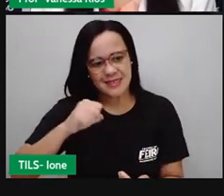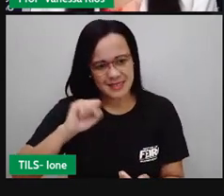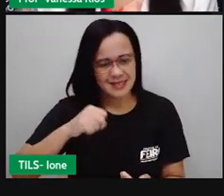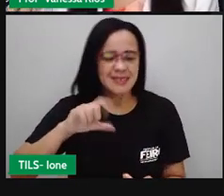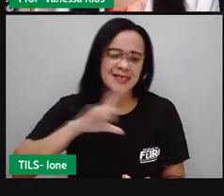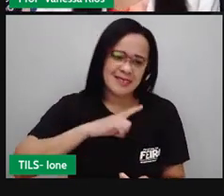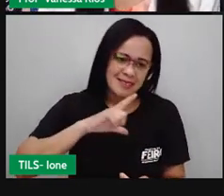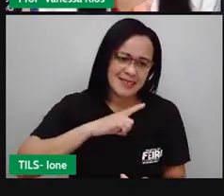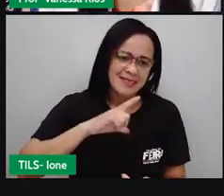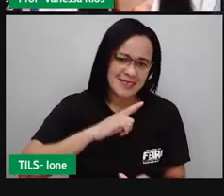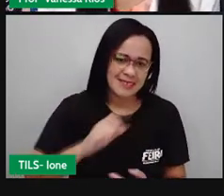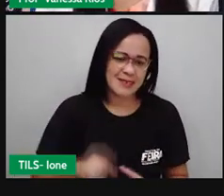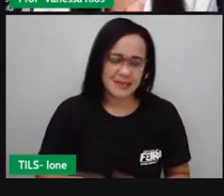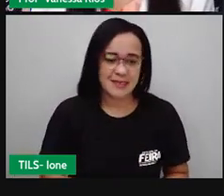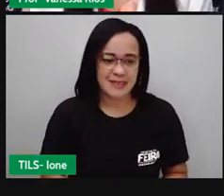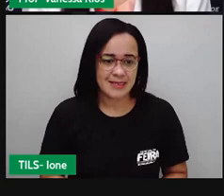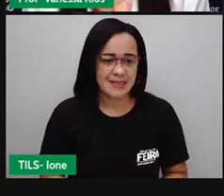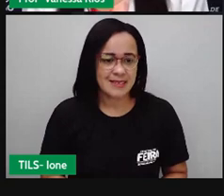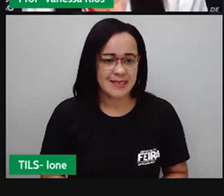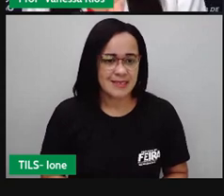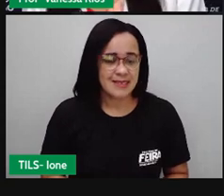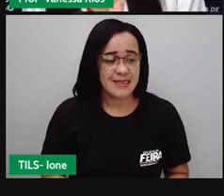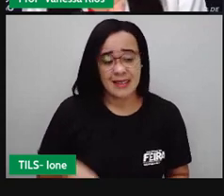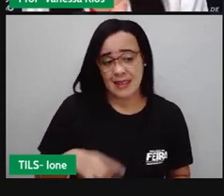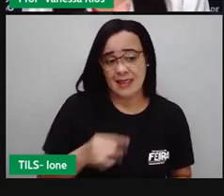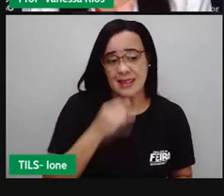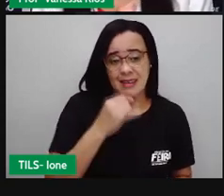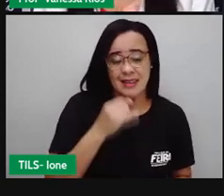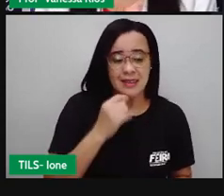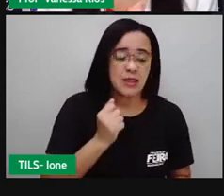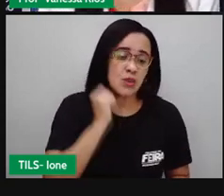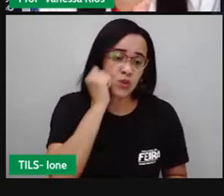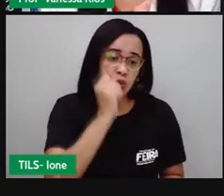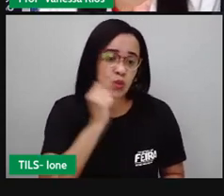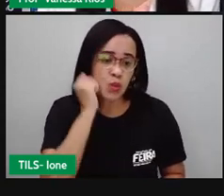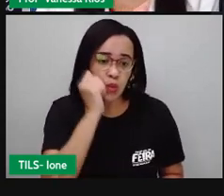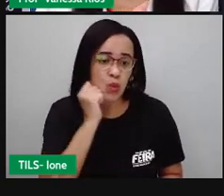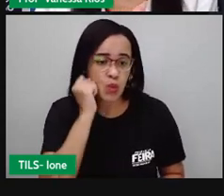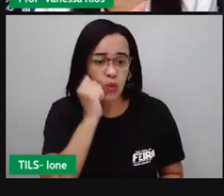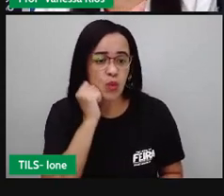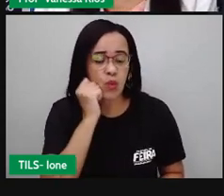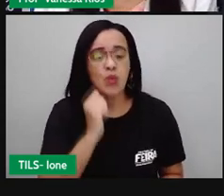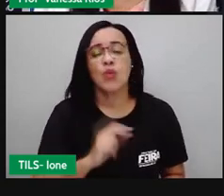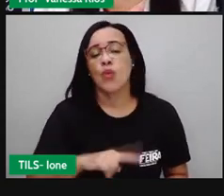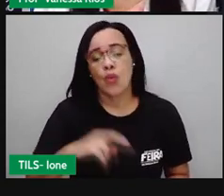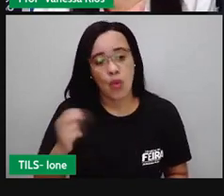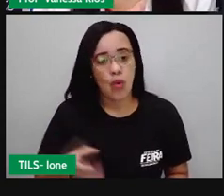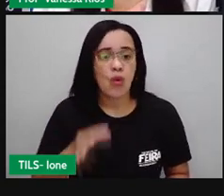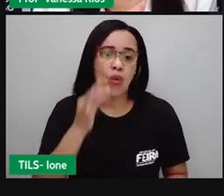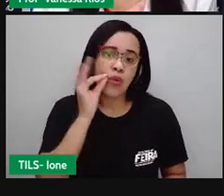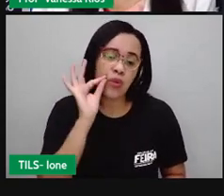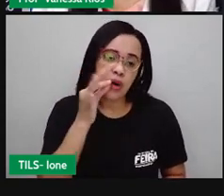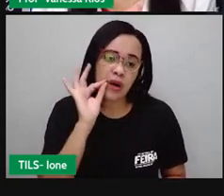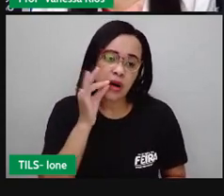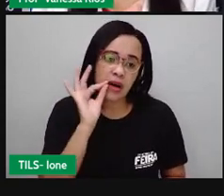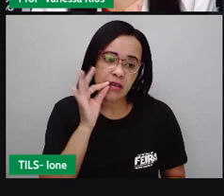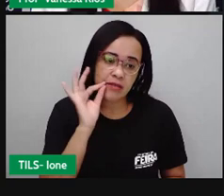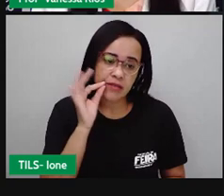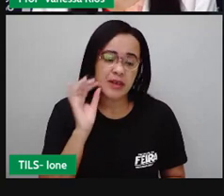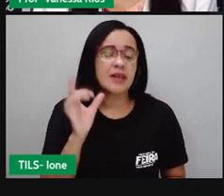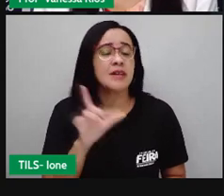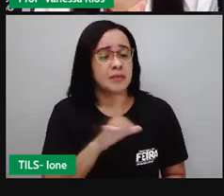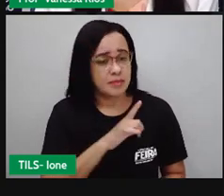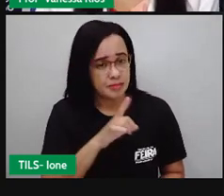Acontece lá quando você faz o suco, quando couca o café, quando usa aquele filtro de cerâmica. Mas existe um